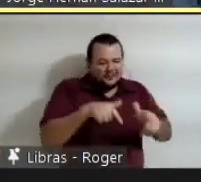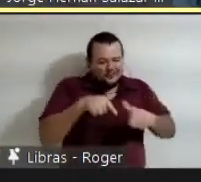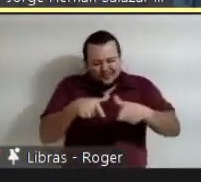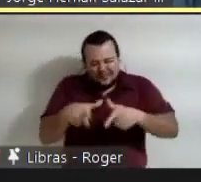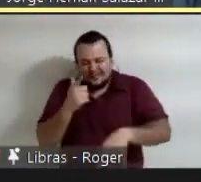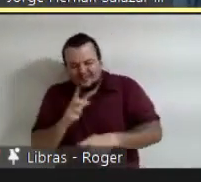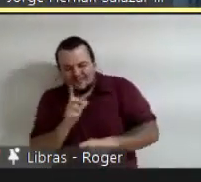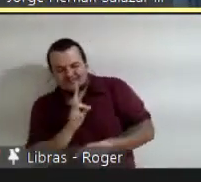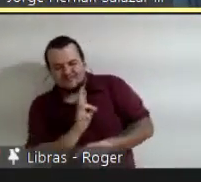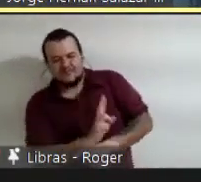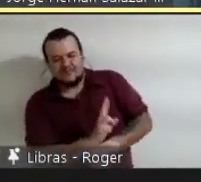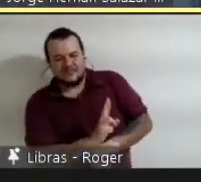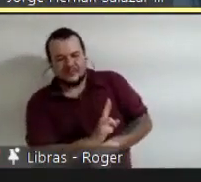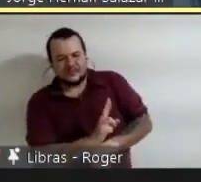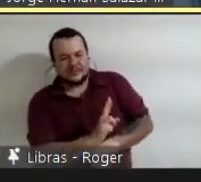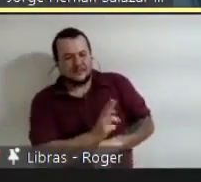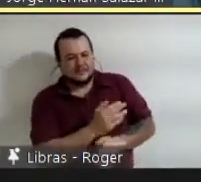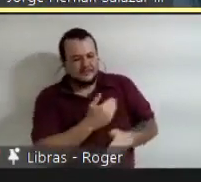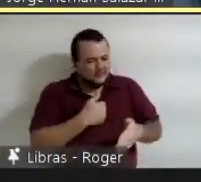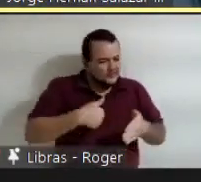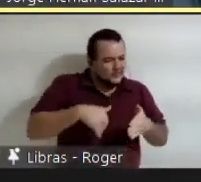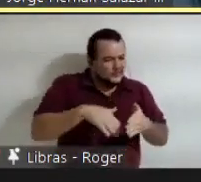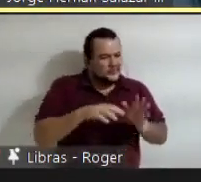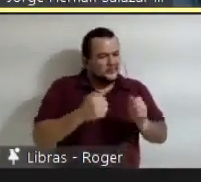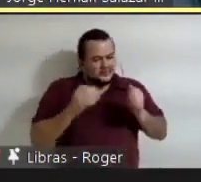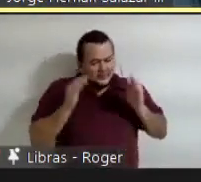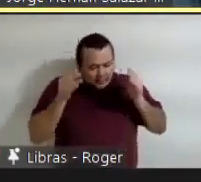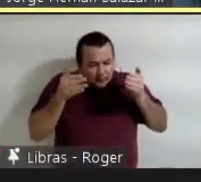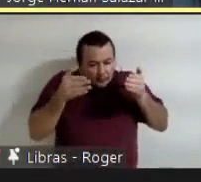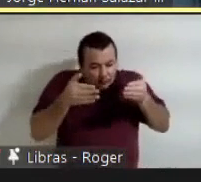para educar nossos estudantes.